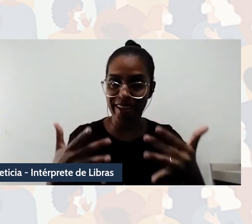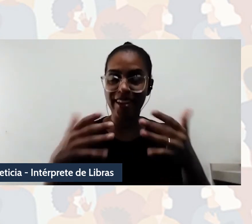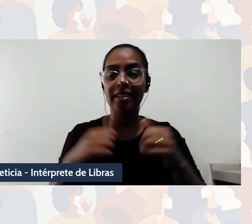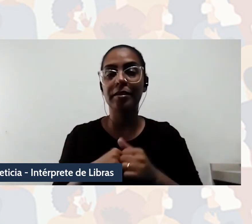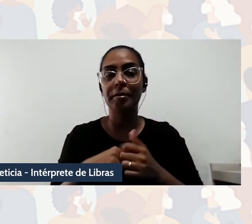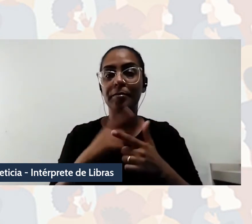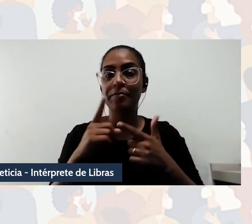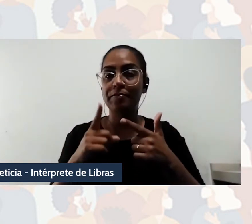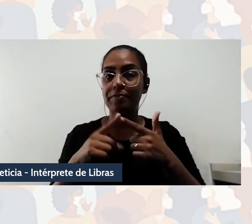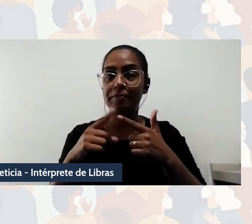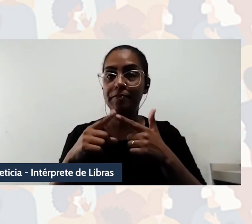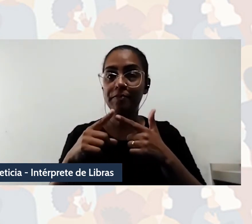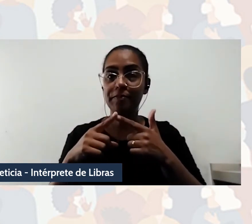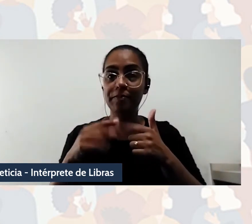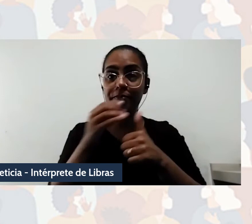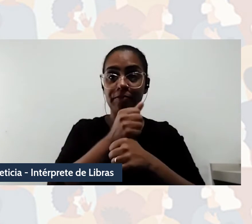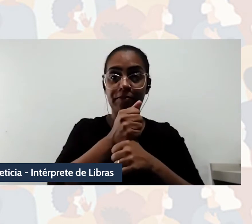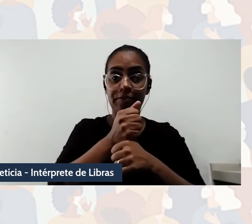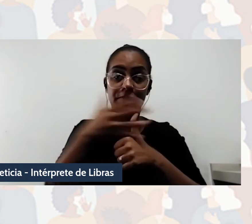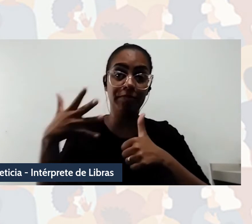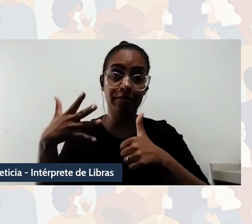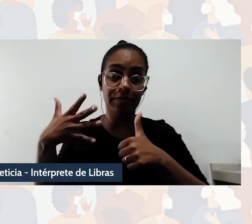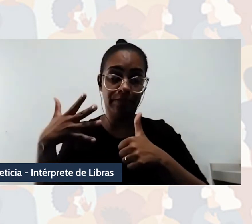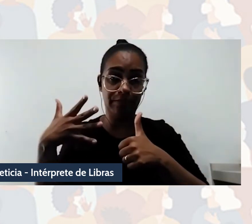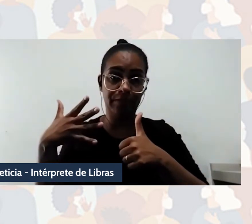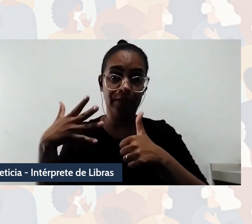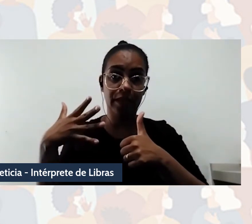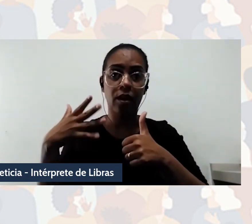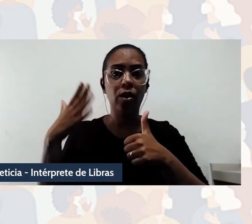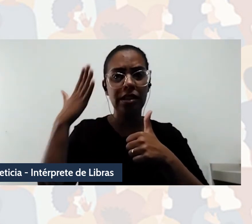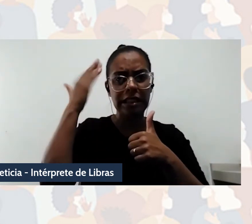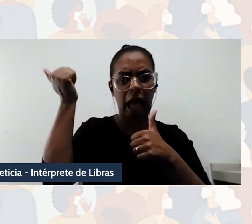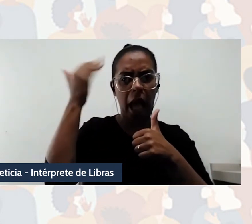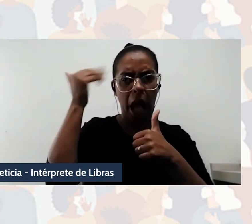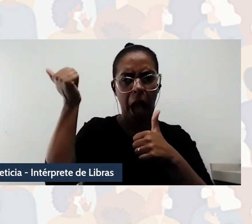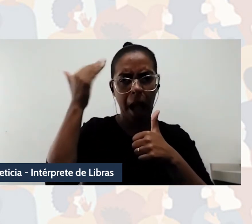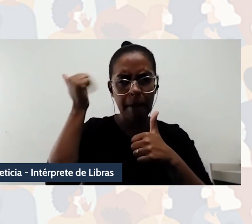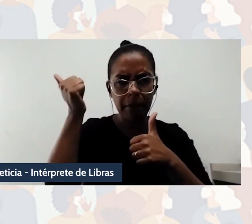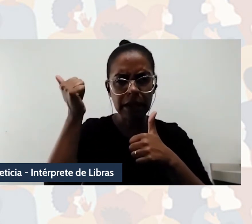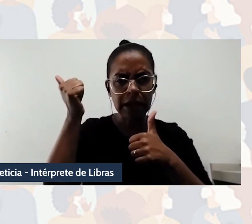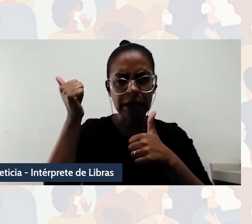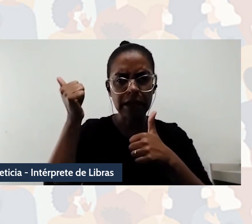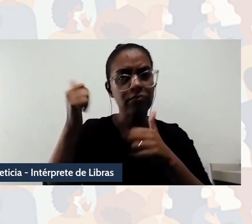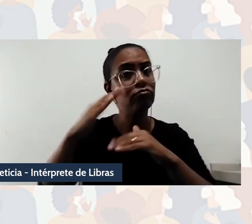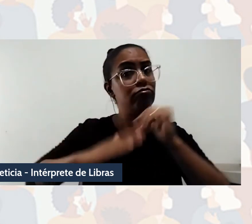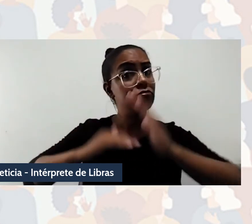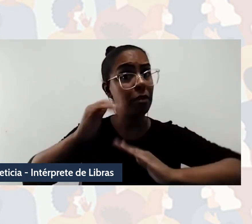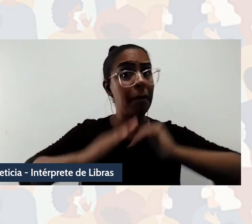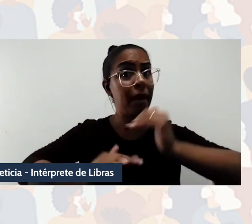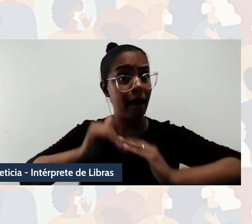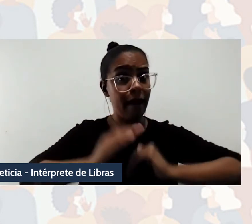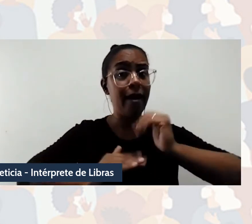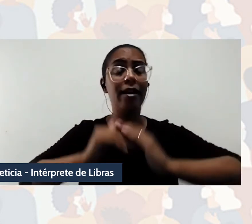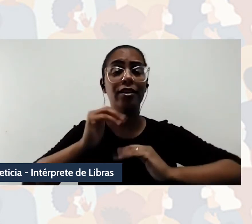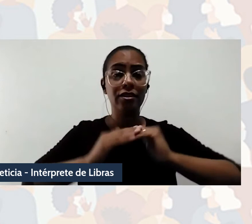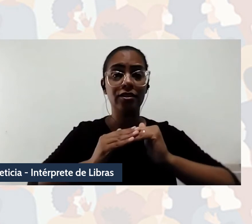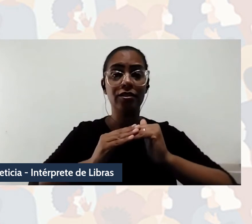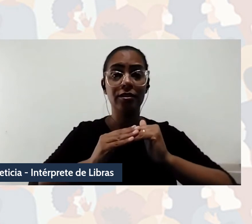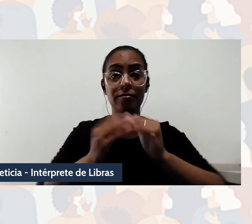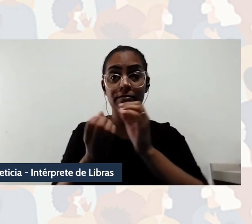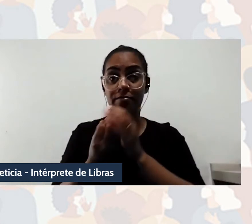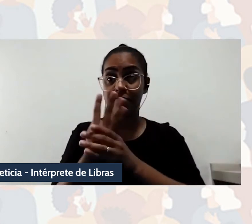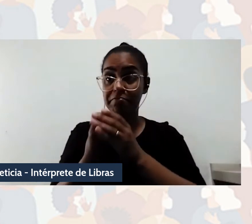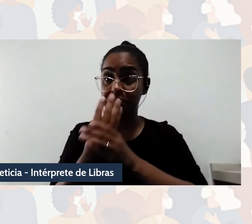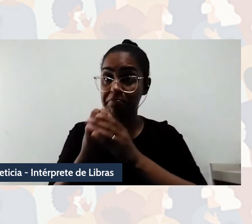a descolonização do ser e do saber, poder como praxis, a criatividade e a